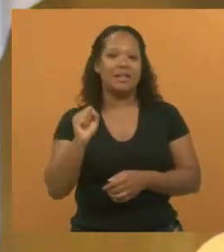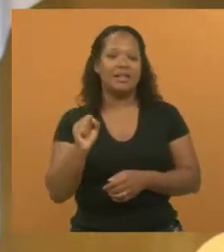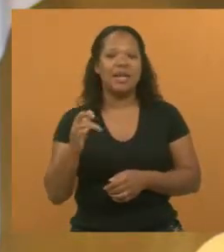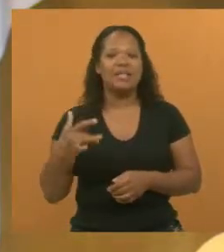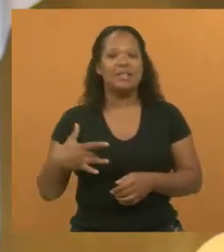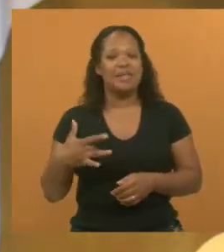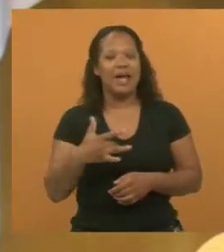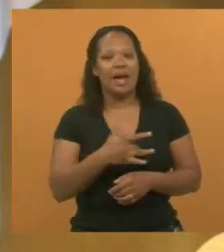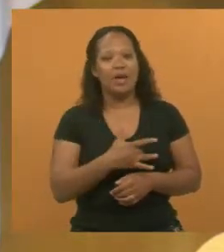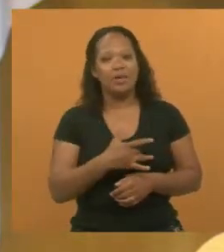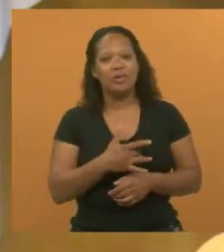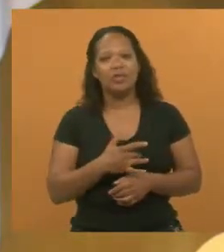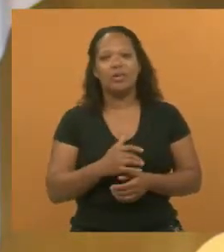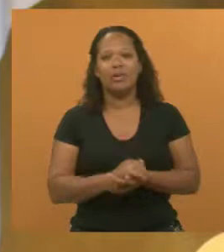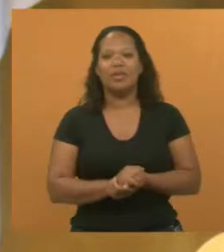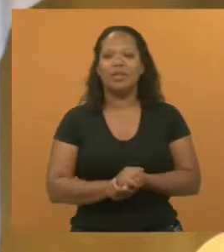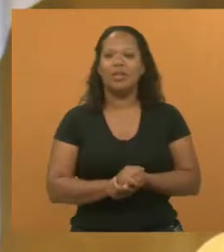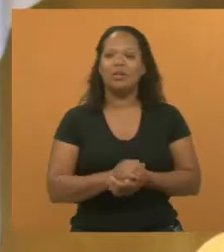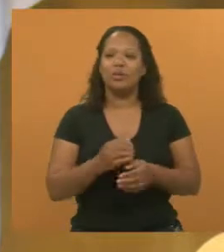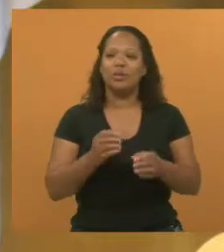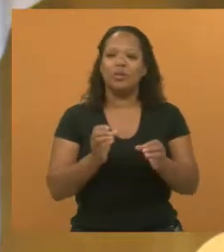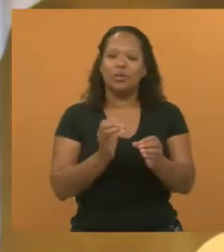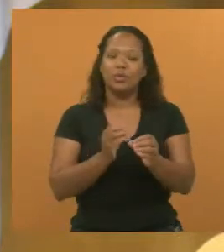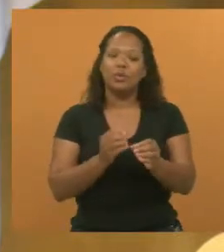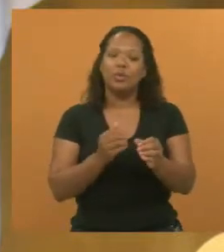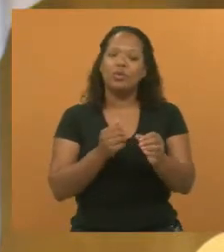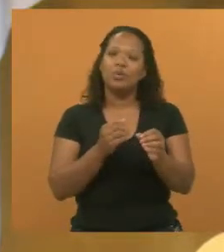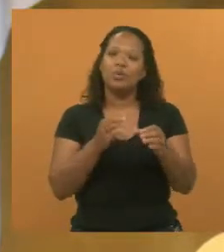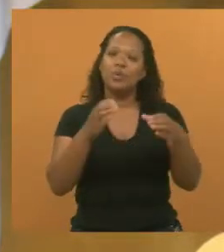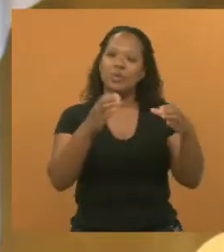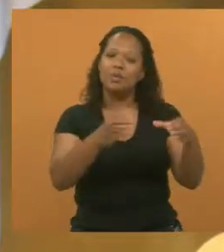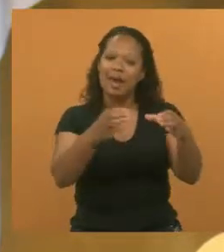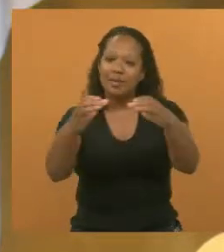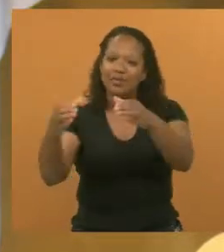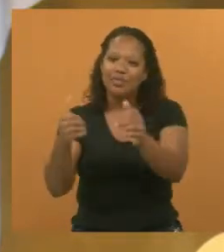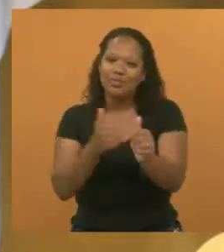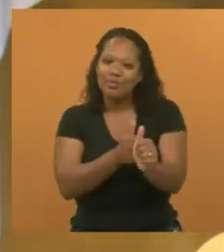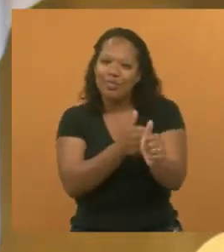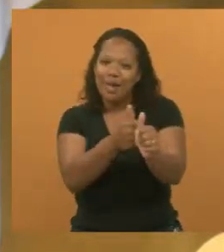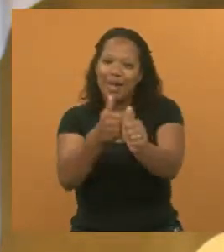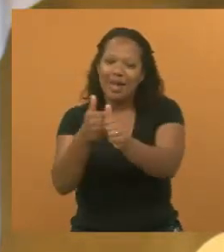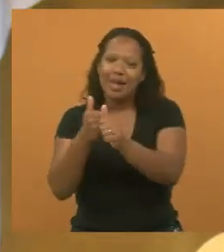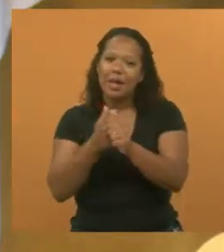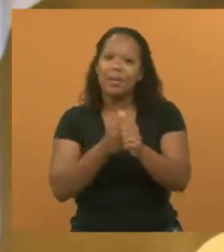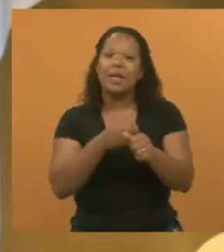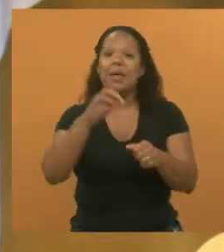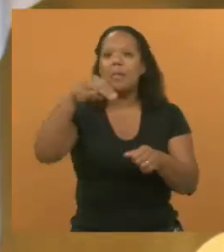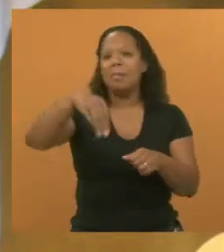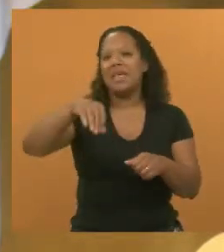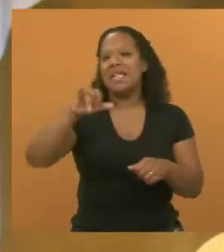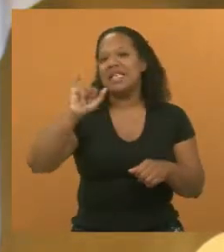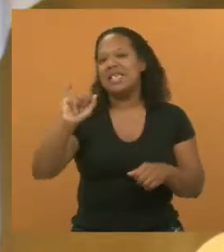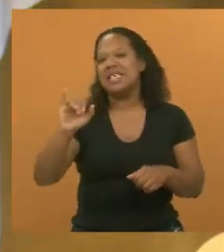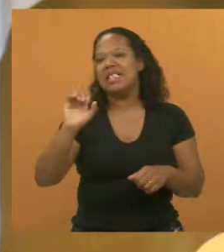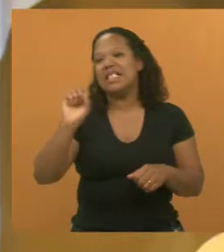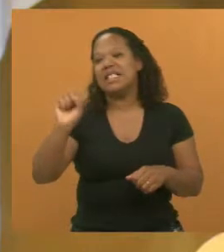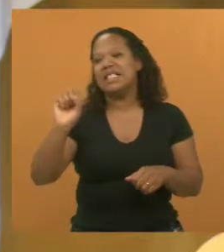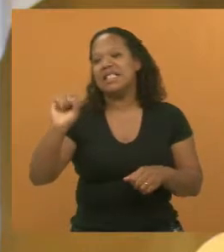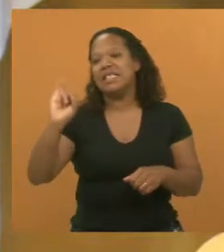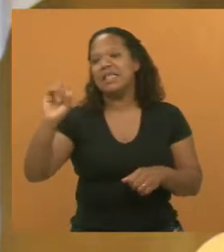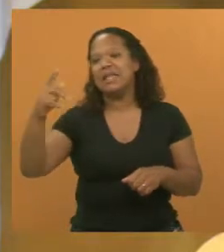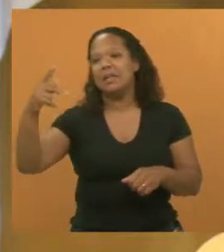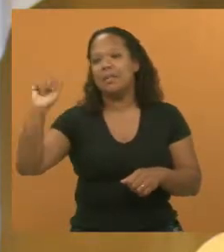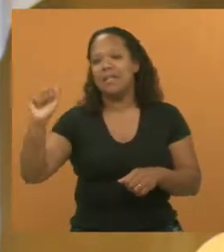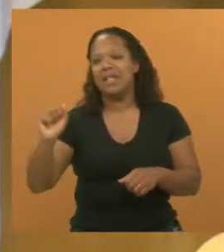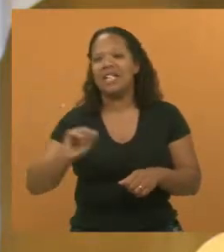moradores do Flórida, Vila Machado, Jardim Emília, Mississipi, uma parte